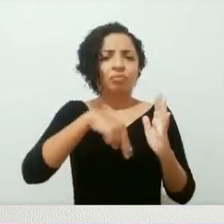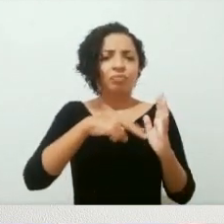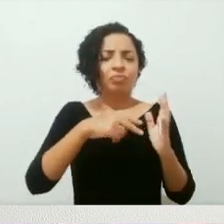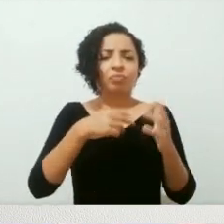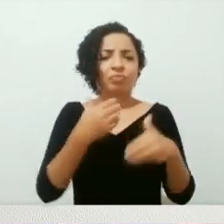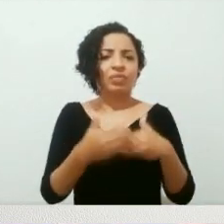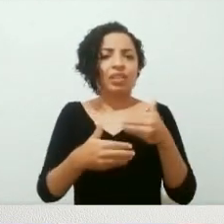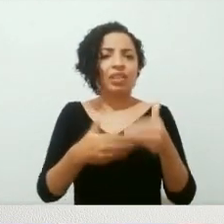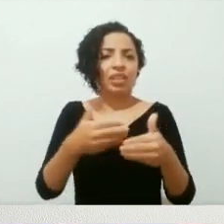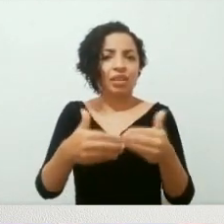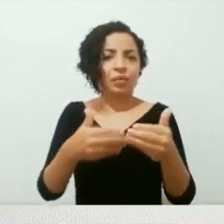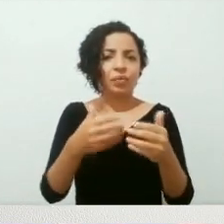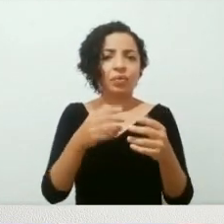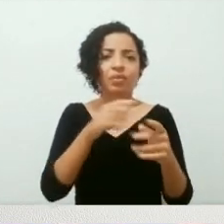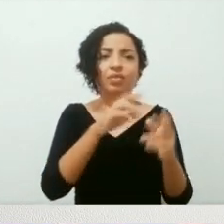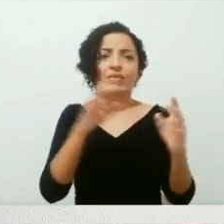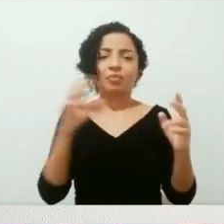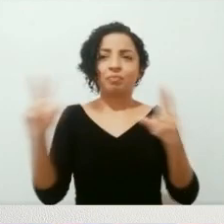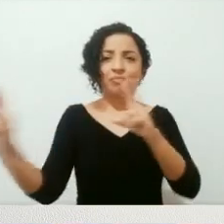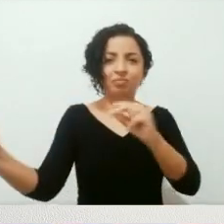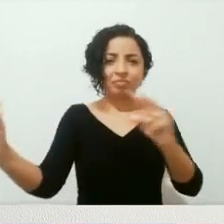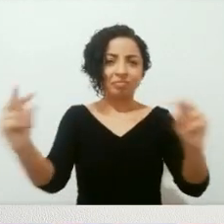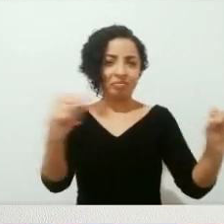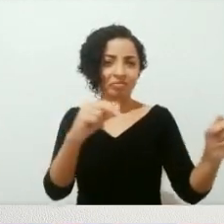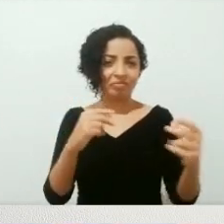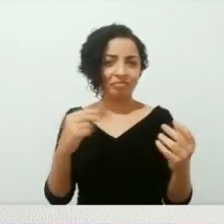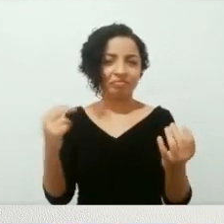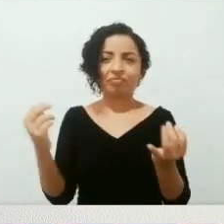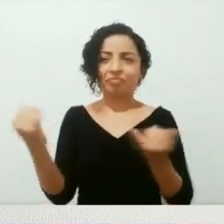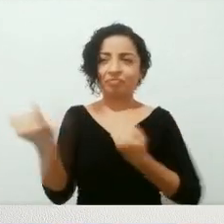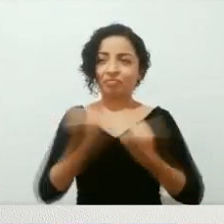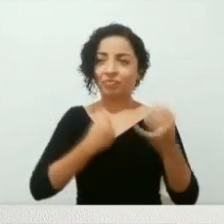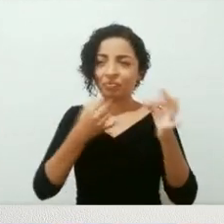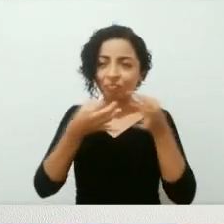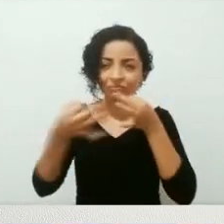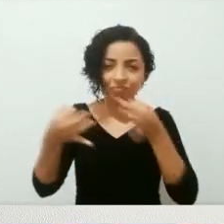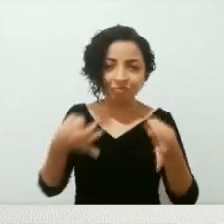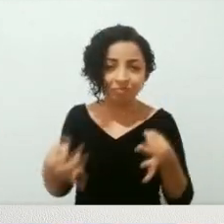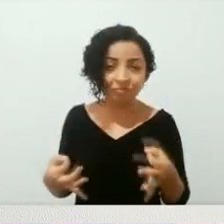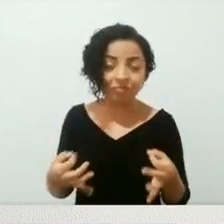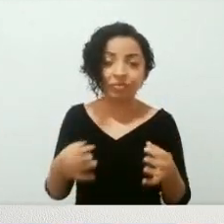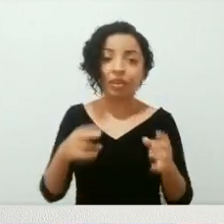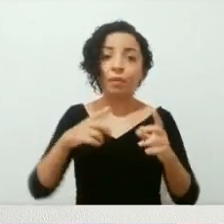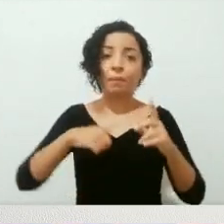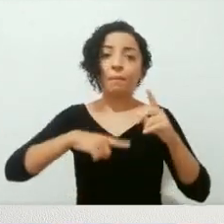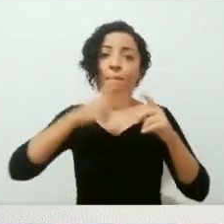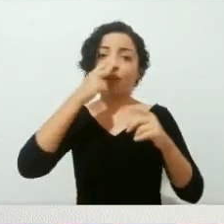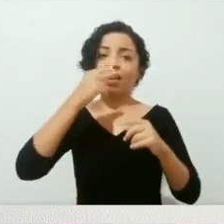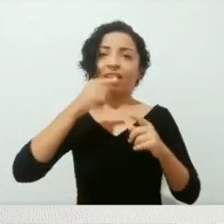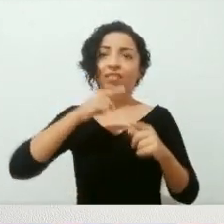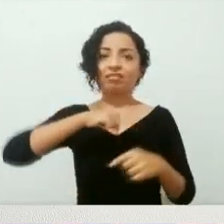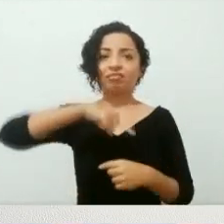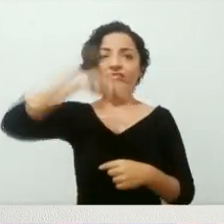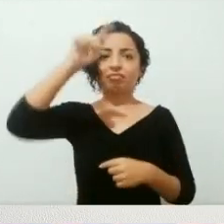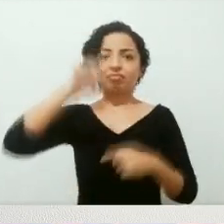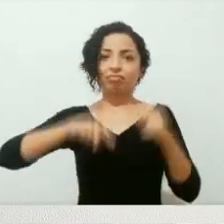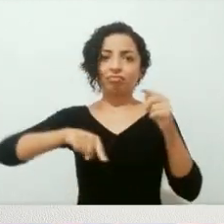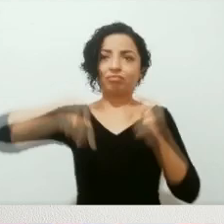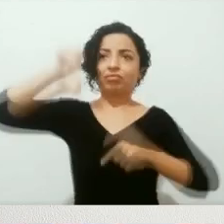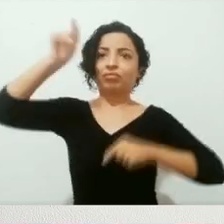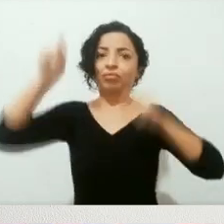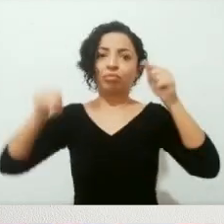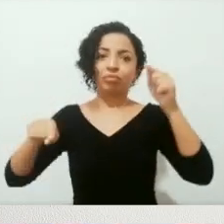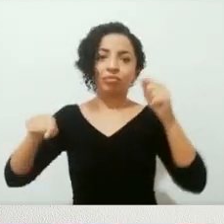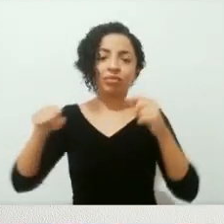que leram esse livro, A sequência é uma eterna montanha russa, tem momentos muito bons e momentos de baixa no livro. E eu acho que a forma como ele foi